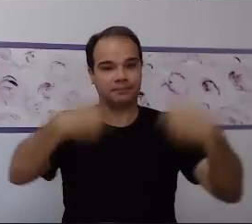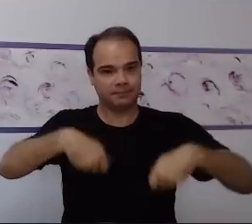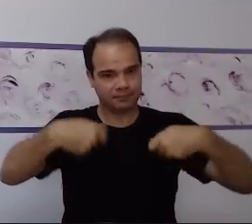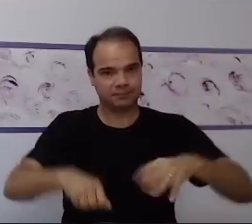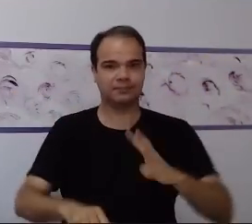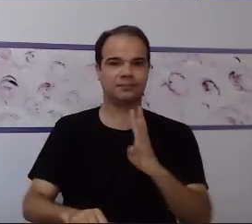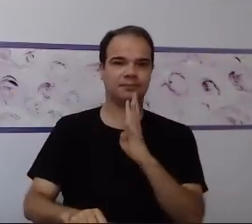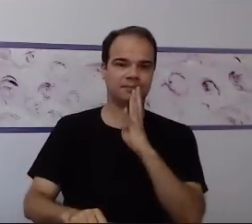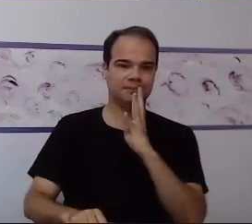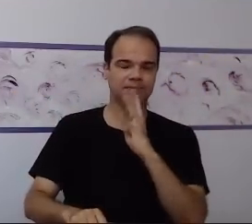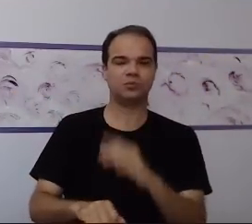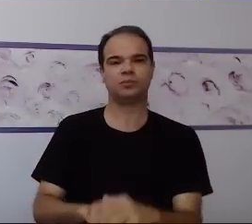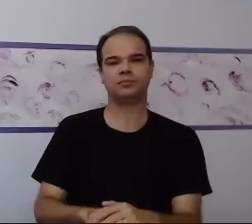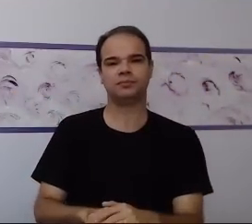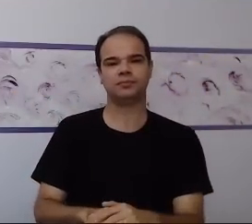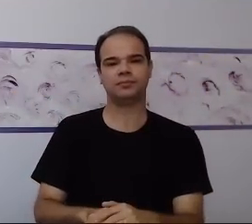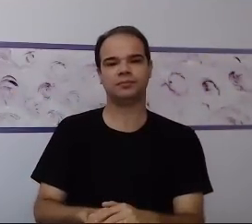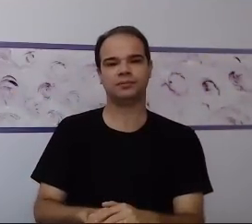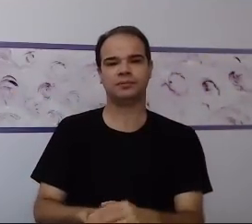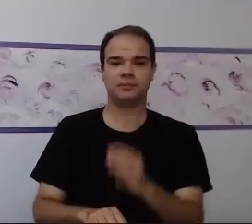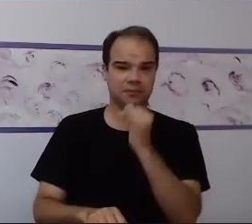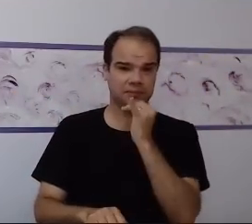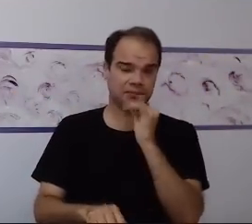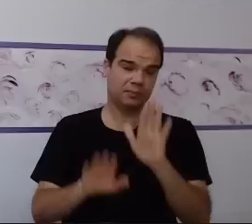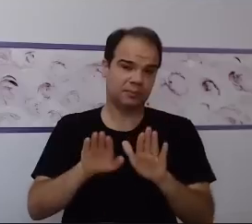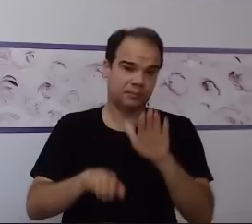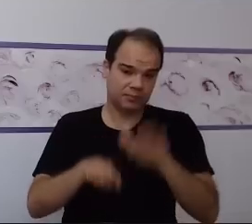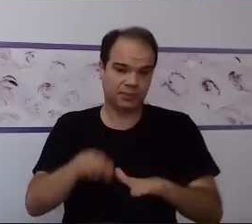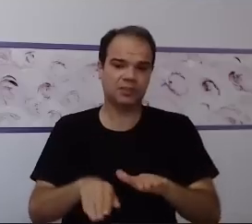a mesma coisa chegar para nós e falar,